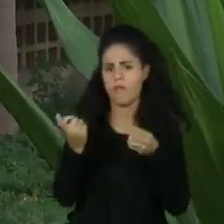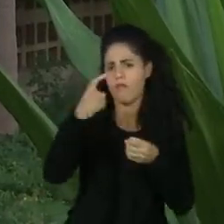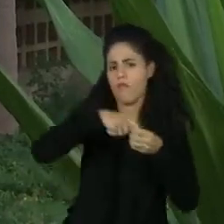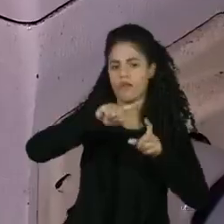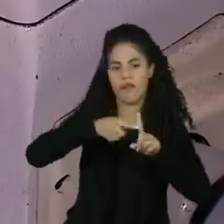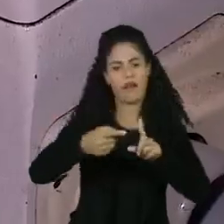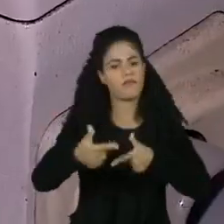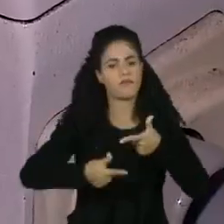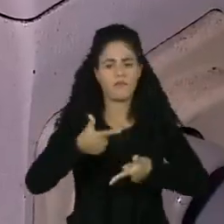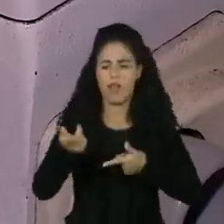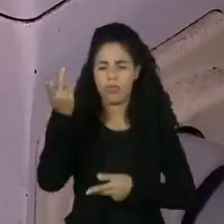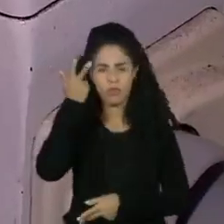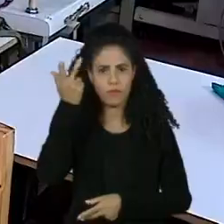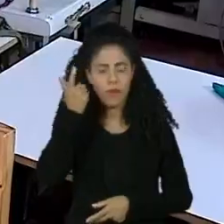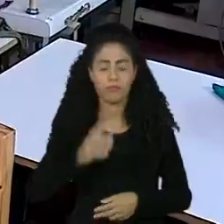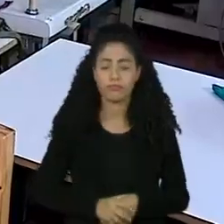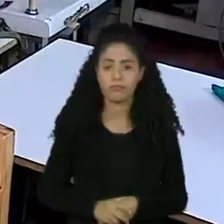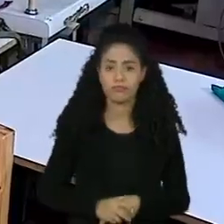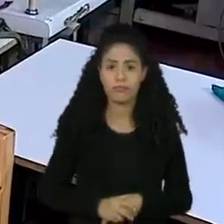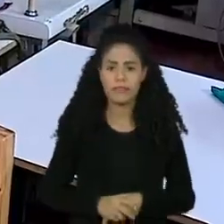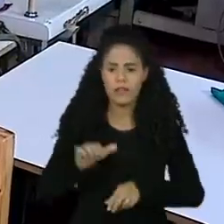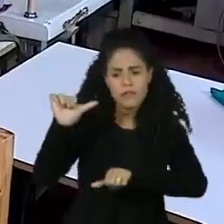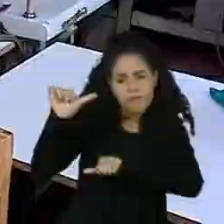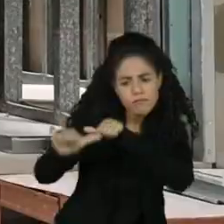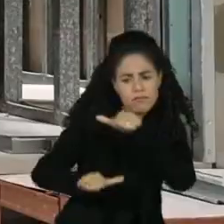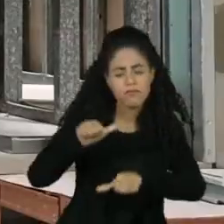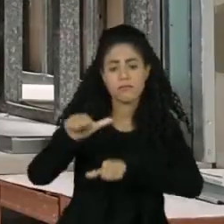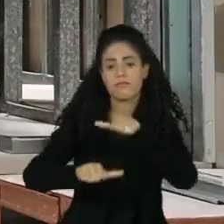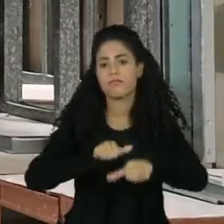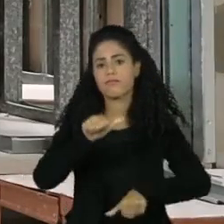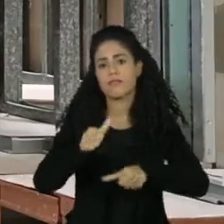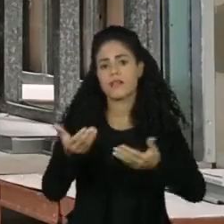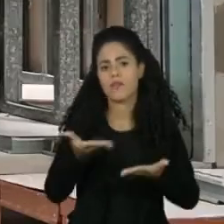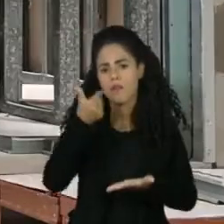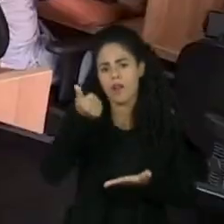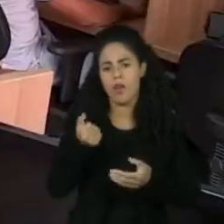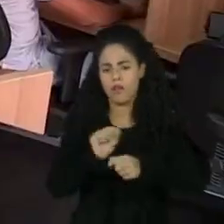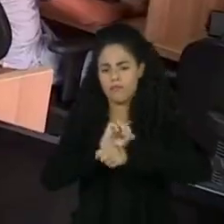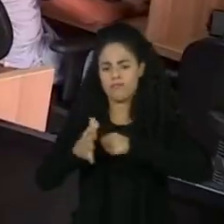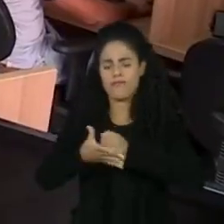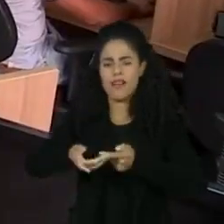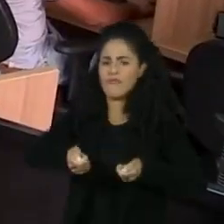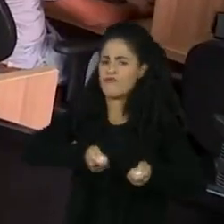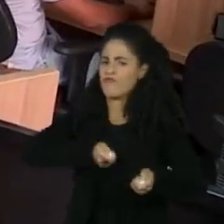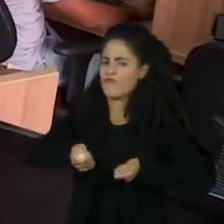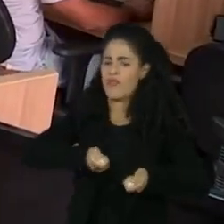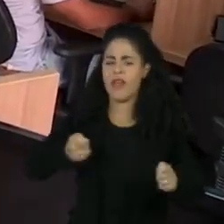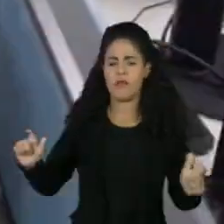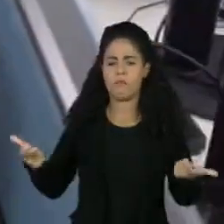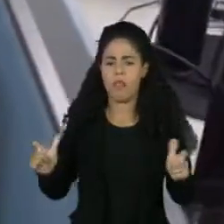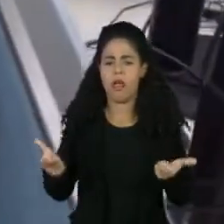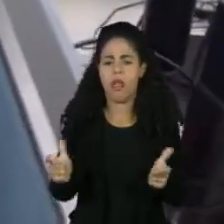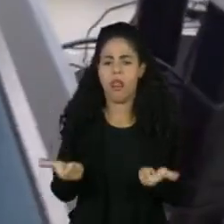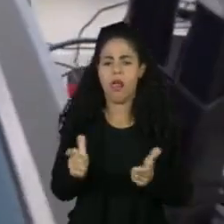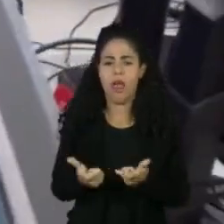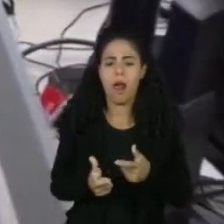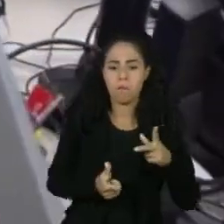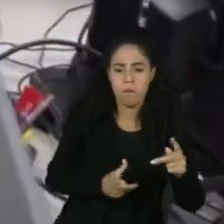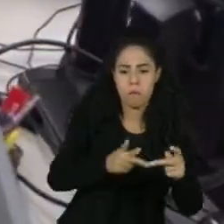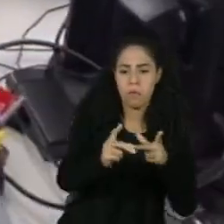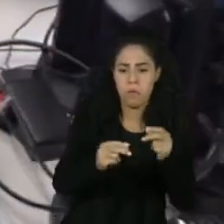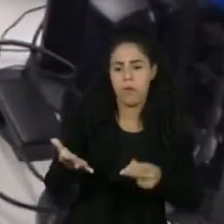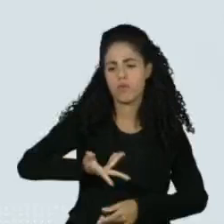da pandemia. A justificativa para a mudança é a melhora no cenário epidemiológico, a alta cobertura vacinal e a